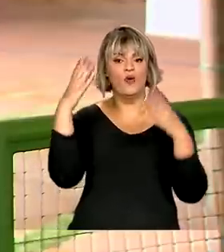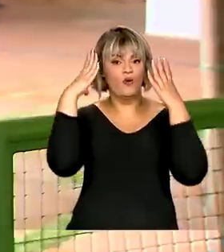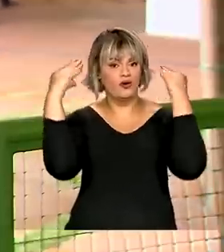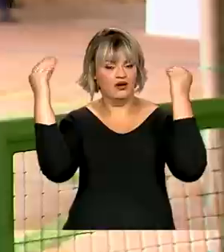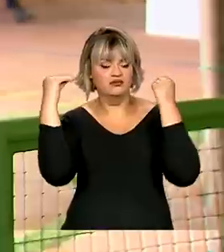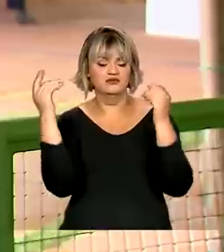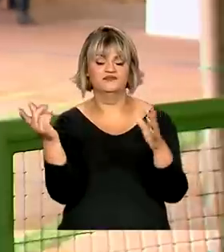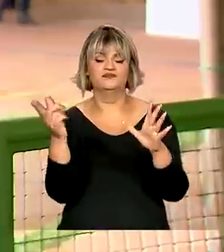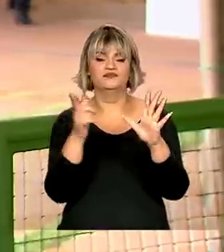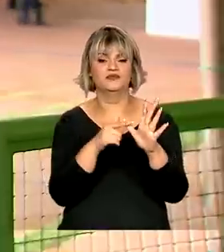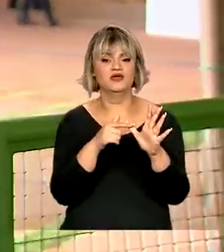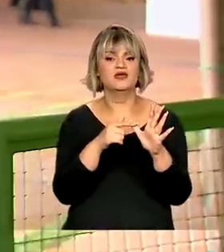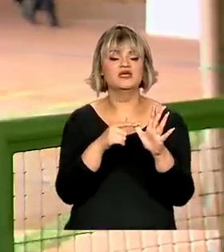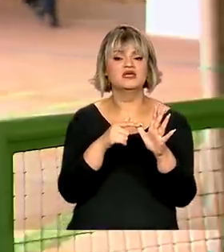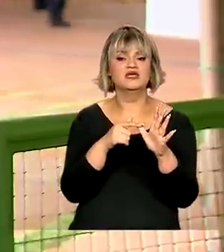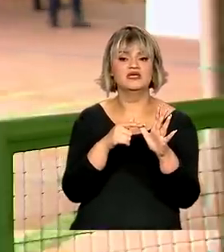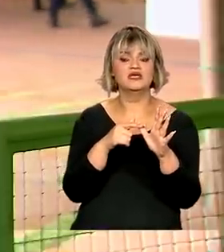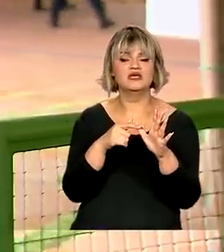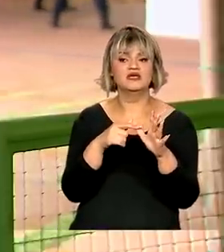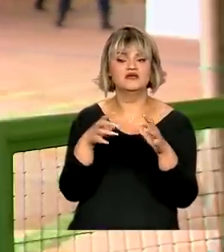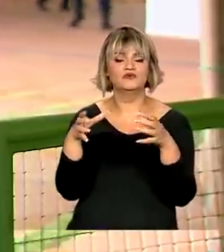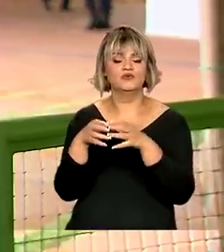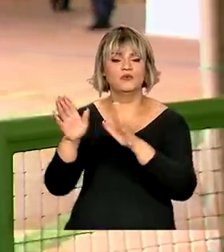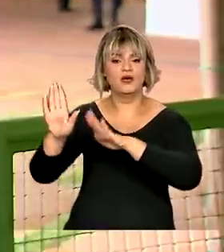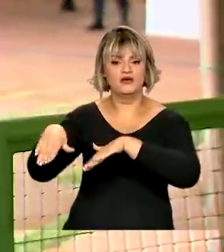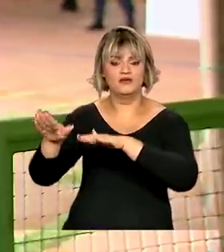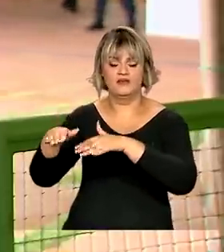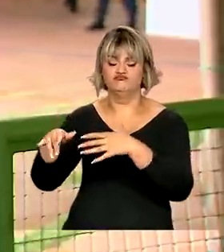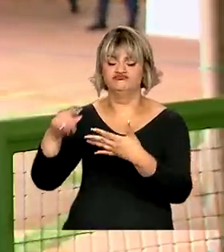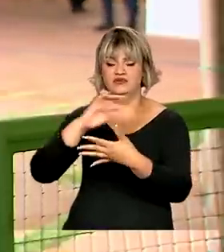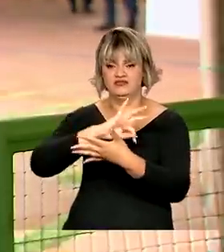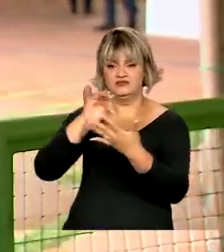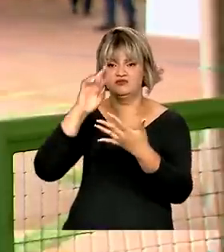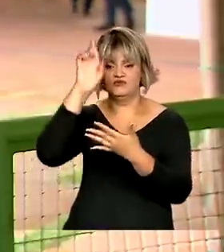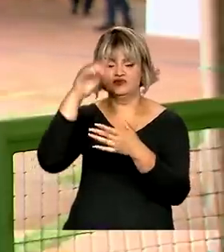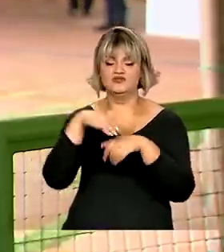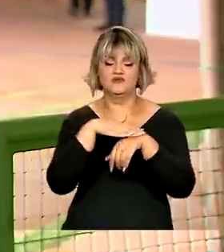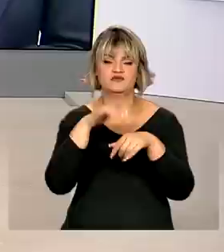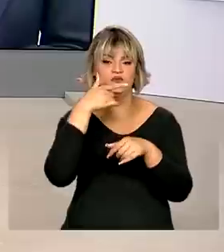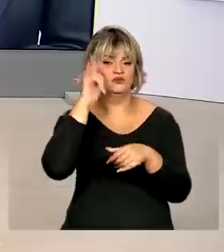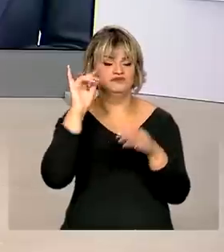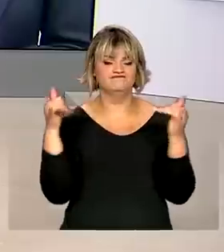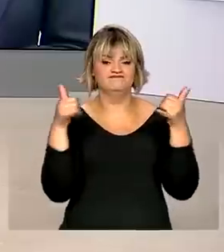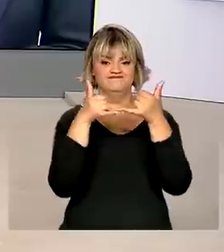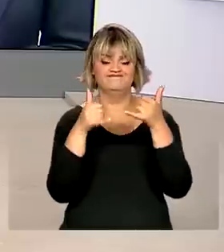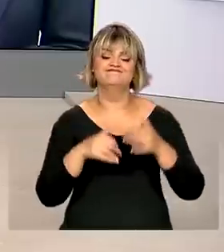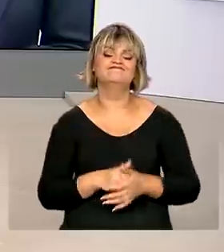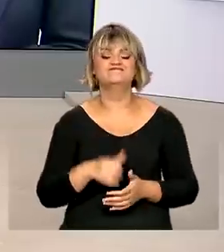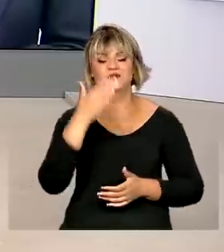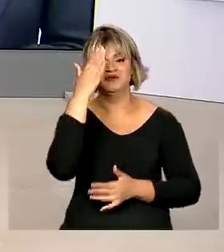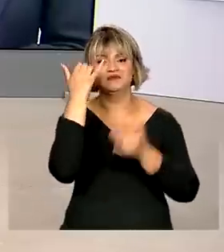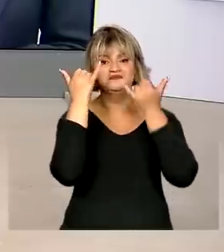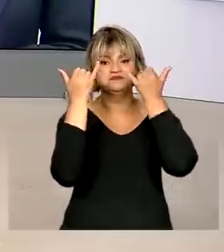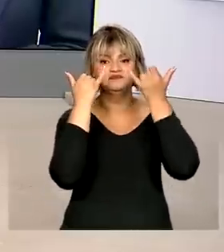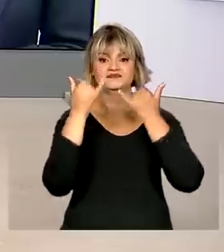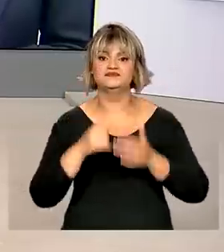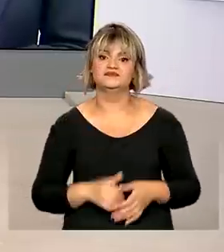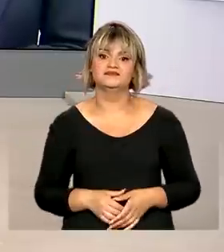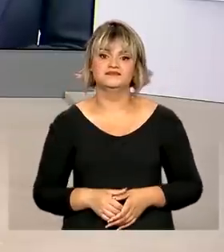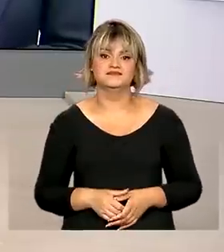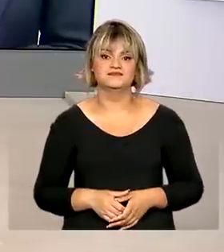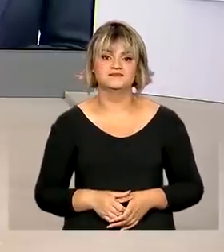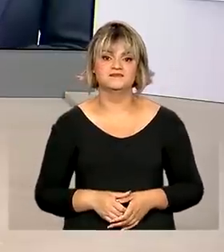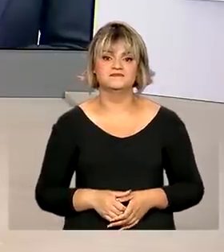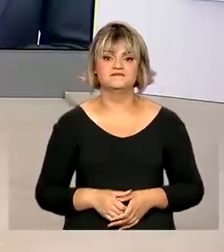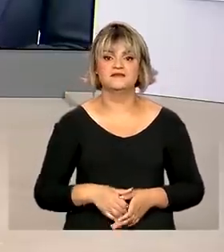Rutt, e com o alto comissário da União Europeia, Joseph Borrell. Renata, eu volto com você. Tá certo, Glauco. Muito obrigada pelas suas informações.